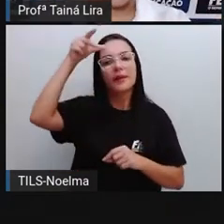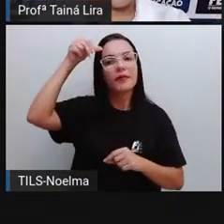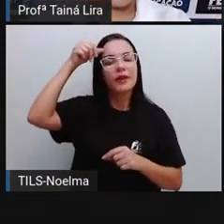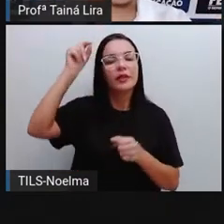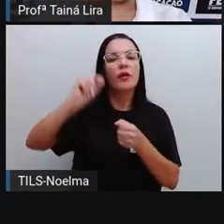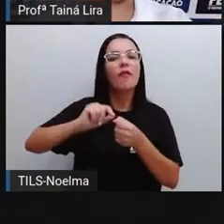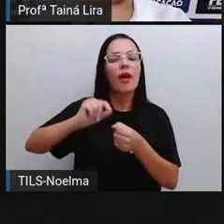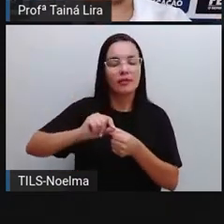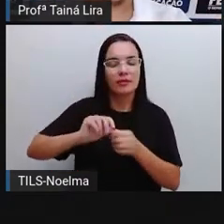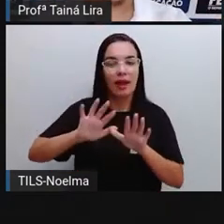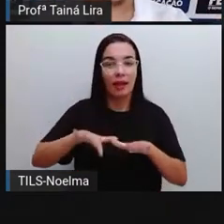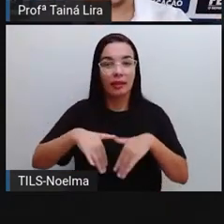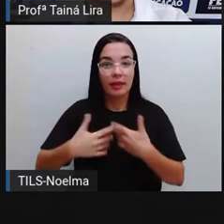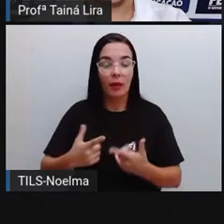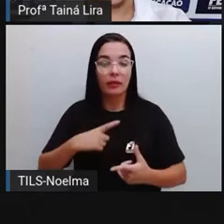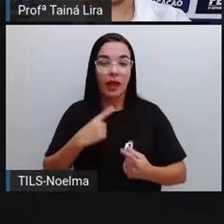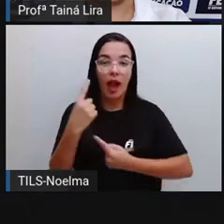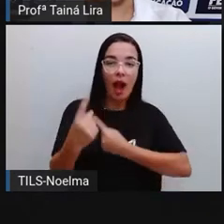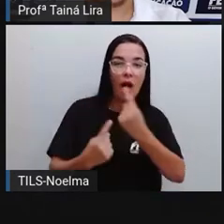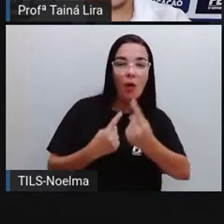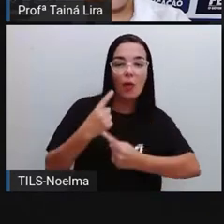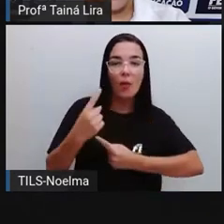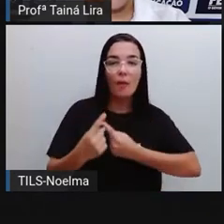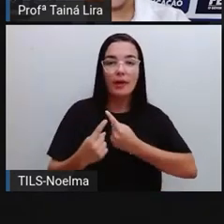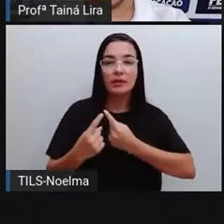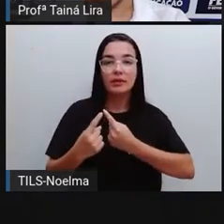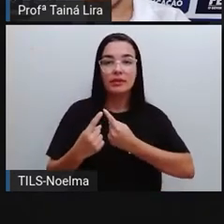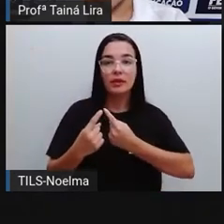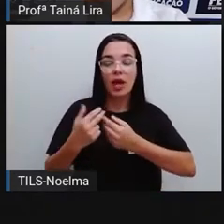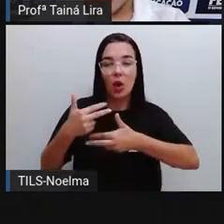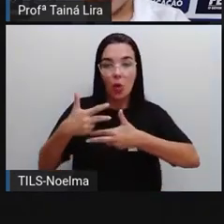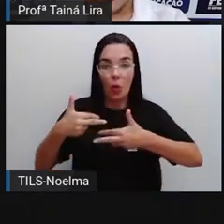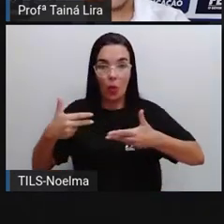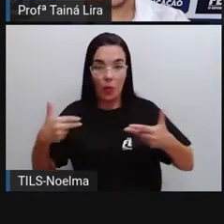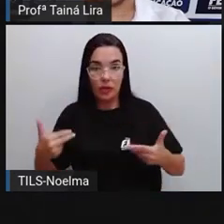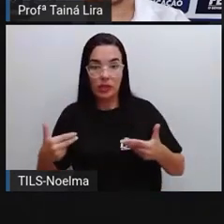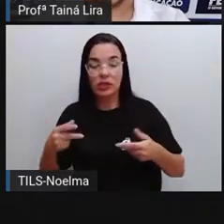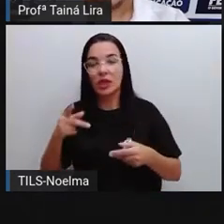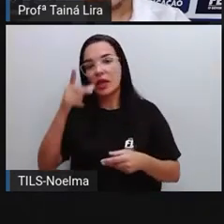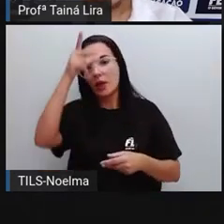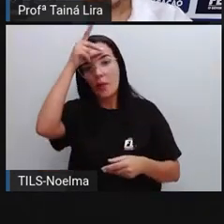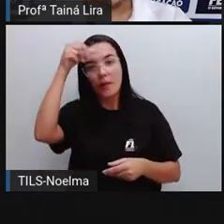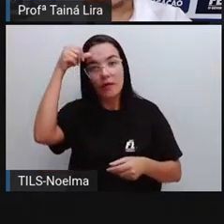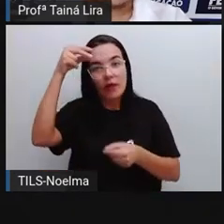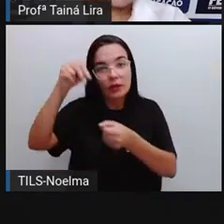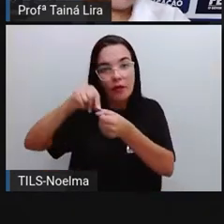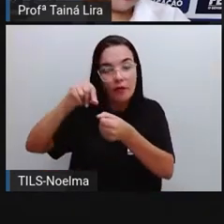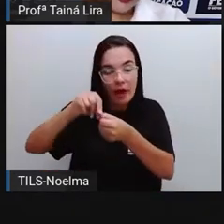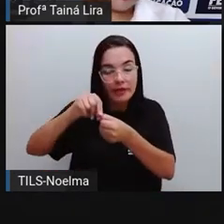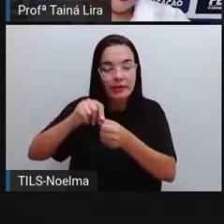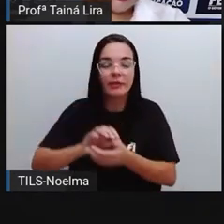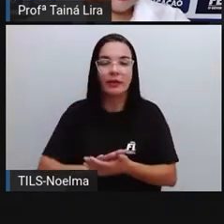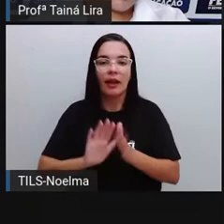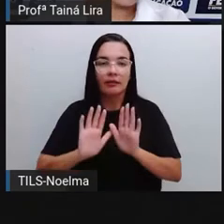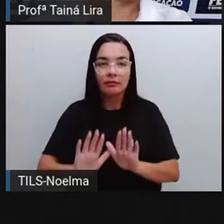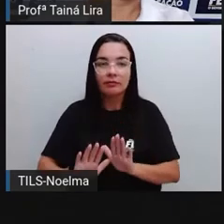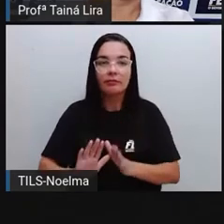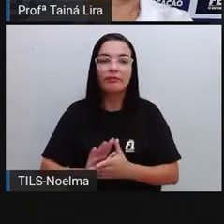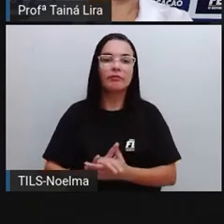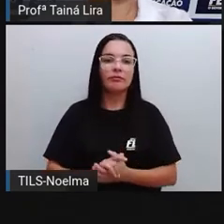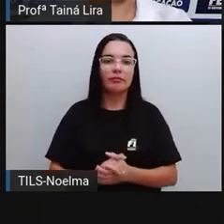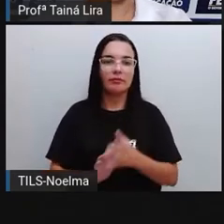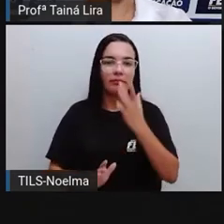vimos ali algumas atribuições, são várias atribuições, tá? E aí a gente viu ali, né?